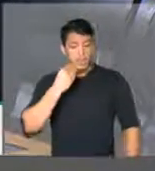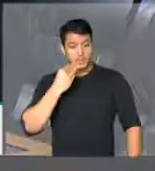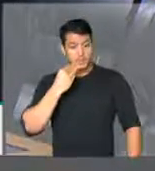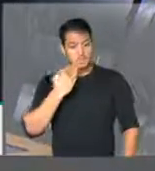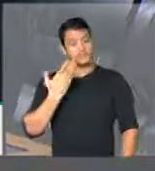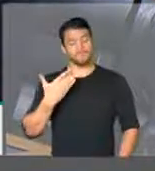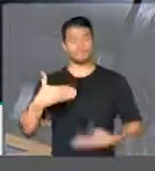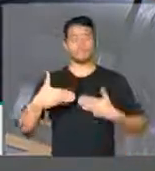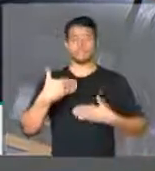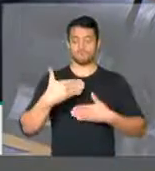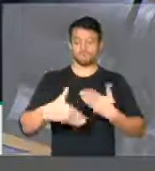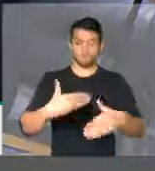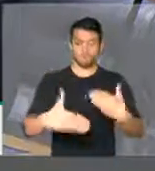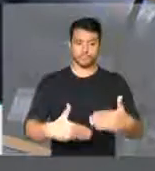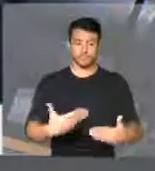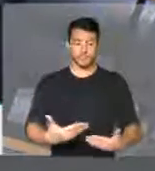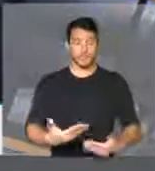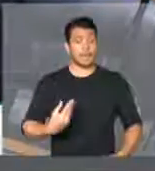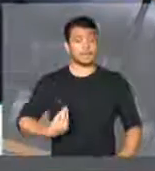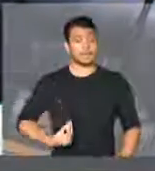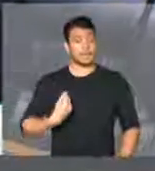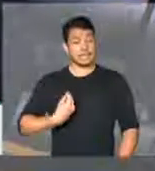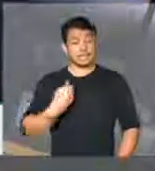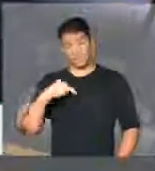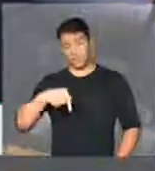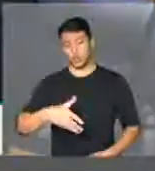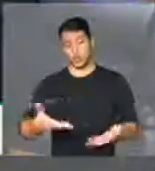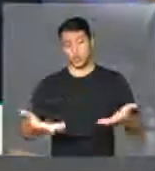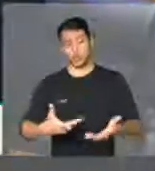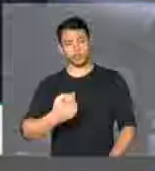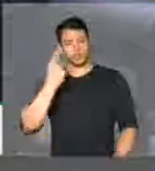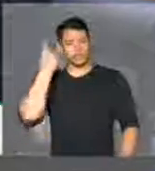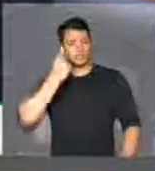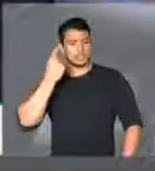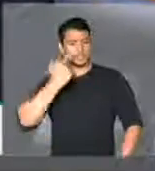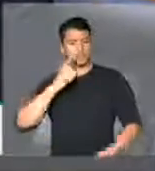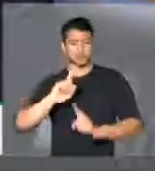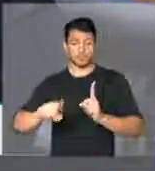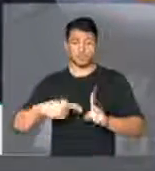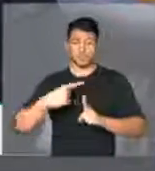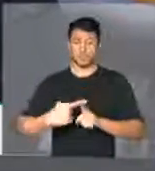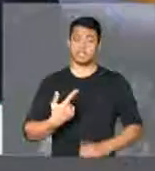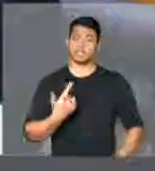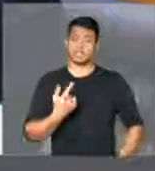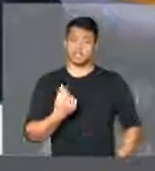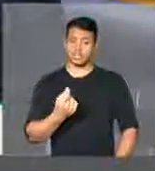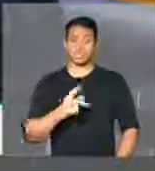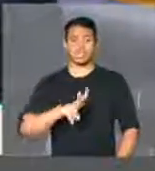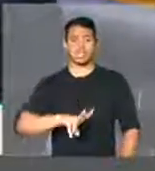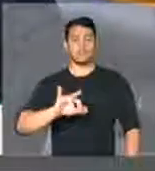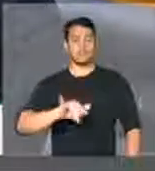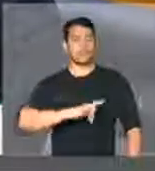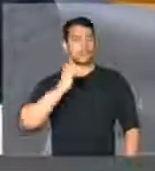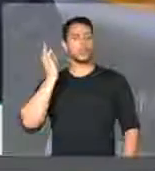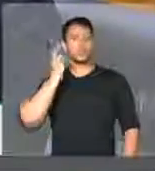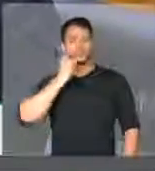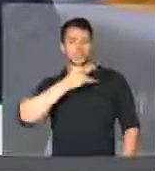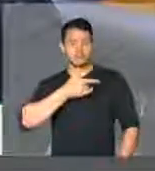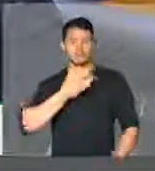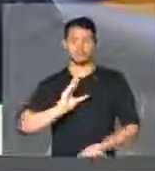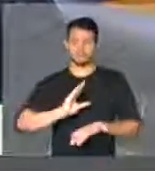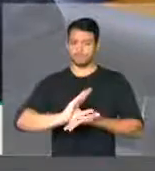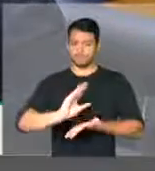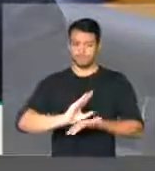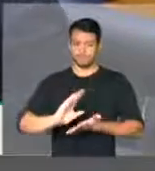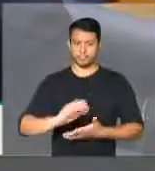avançando. Veio aqui buscar recursos para Itaperuna e vai levar os recursos que Itaperuna merece.